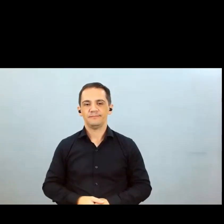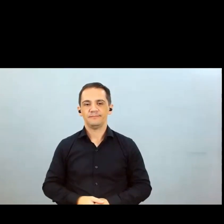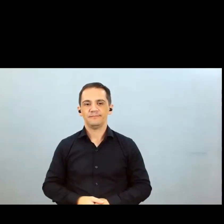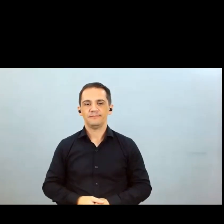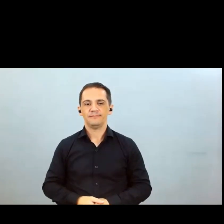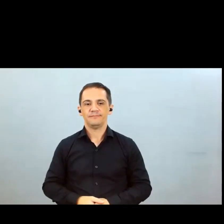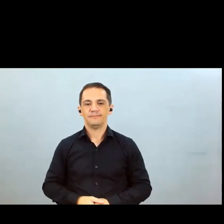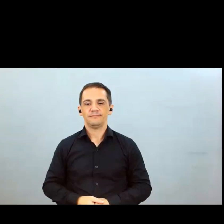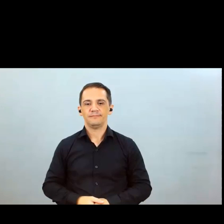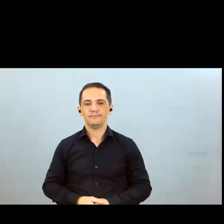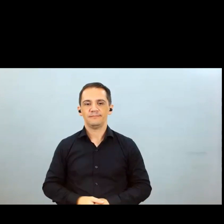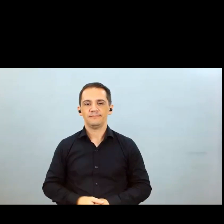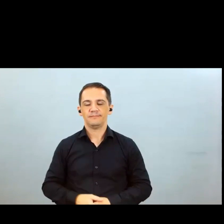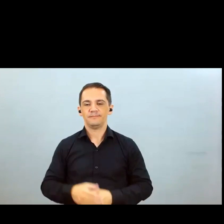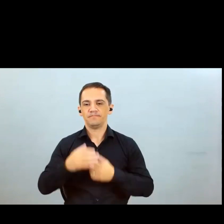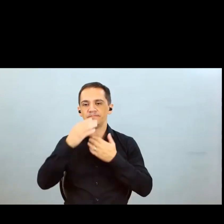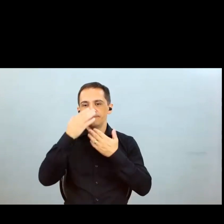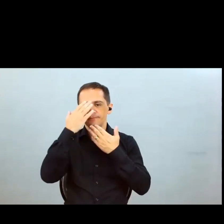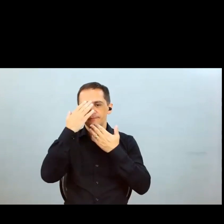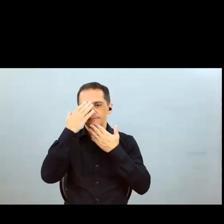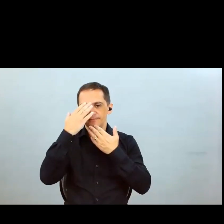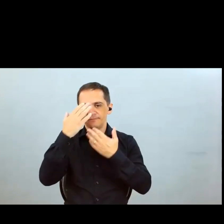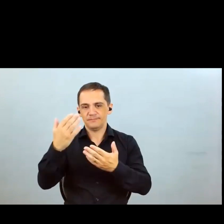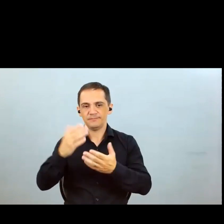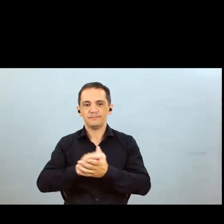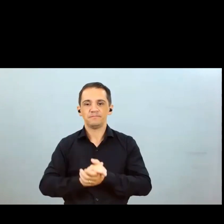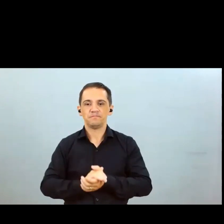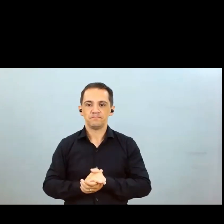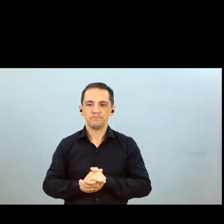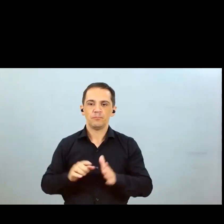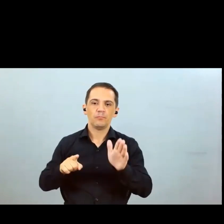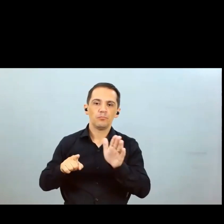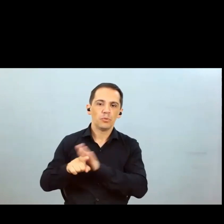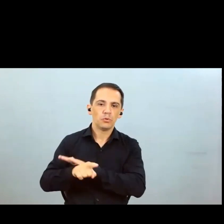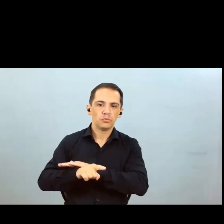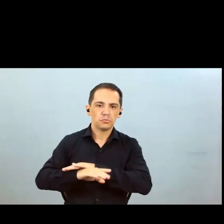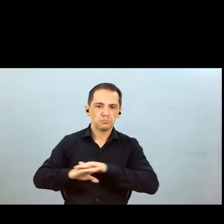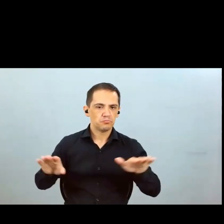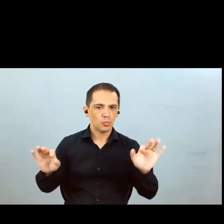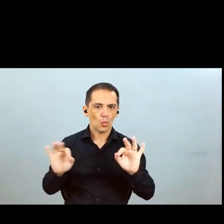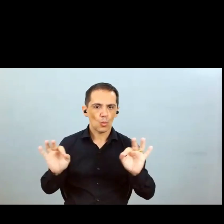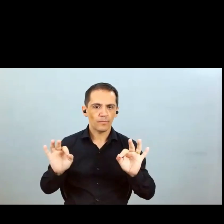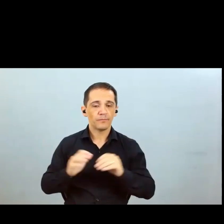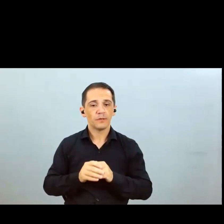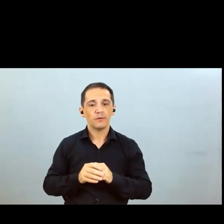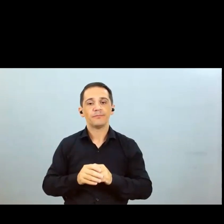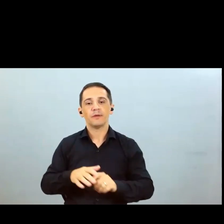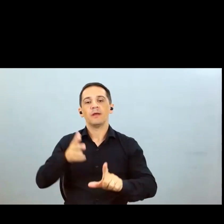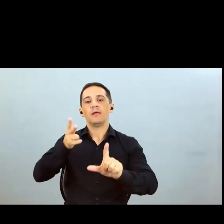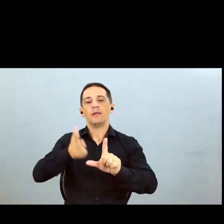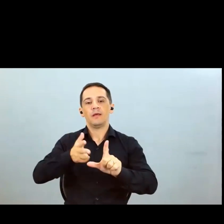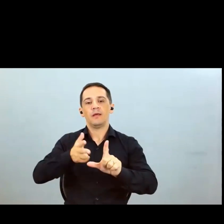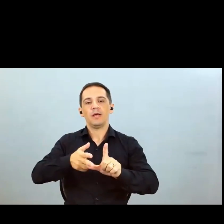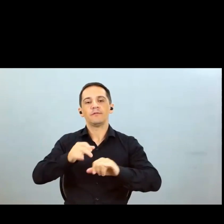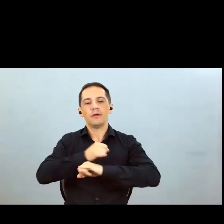obrigado Joaquim não havendo mais perguntas a videoconferência de resultados referente ao primeiro